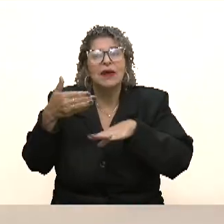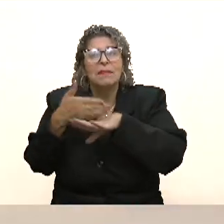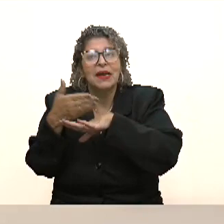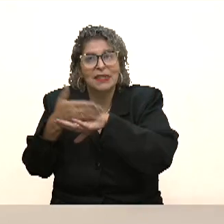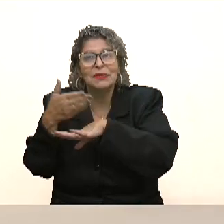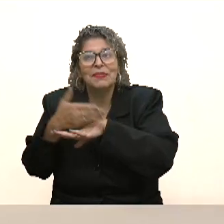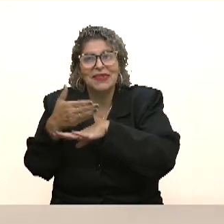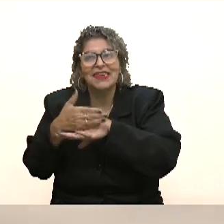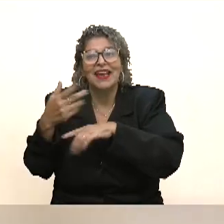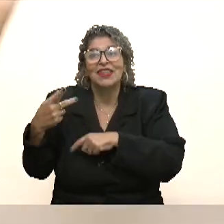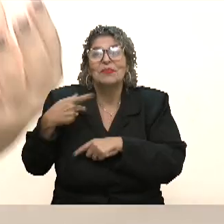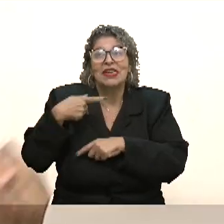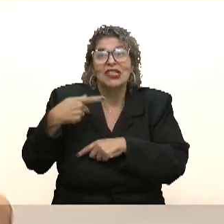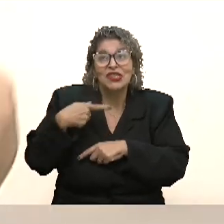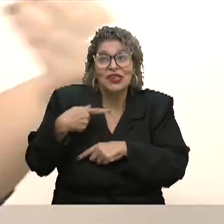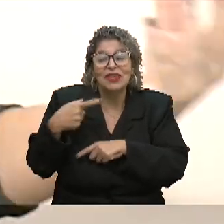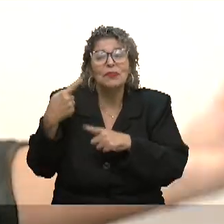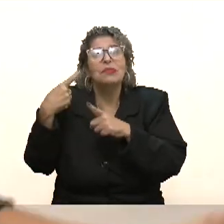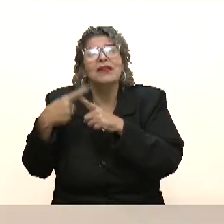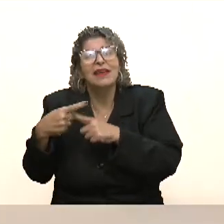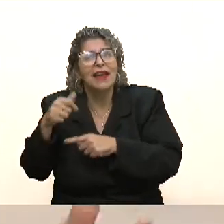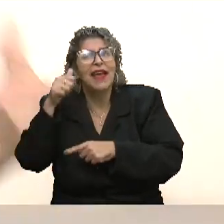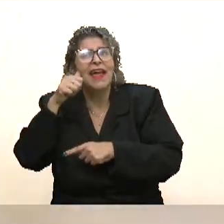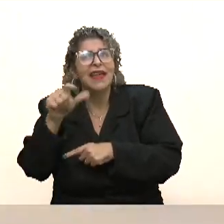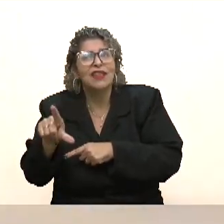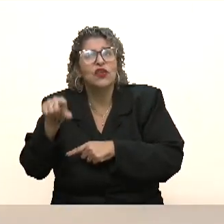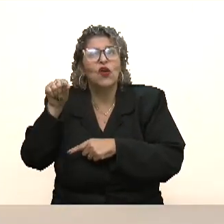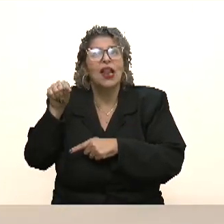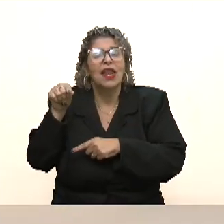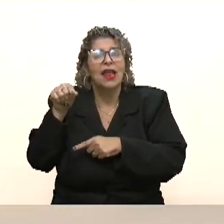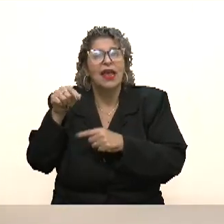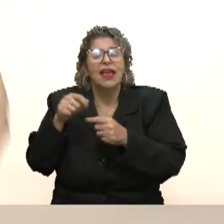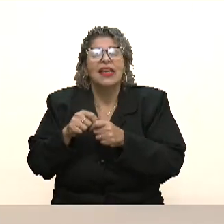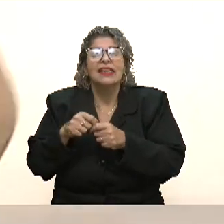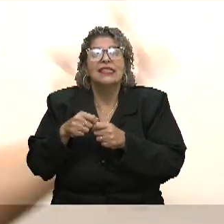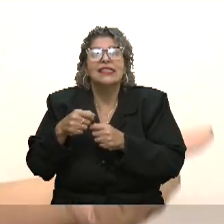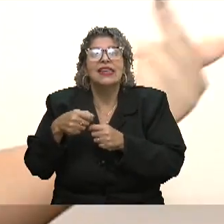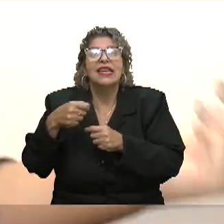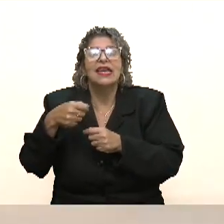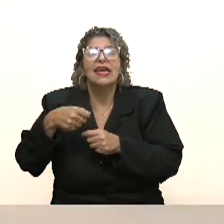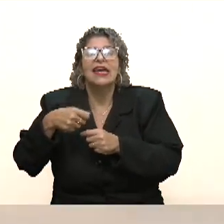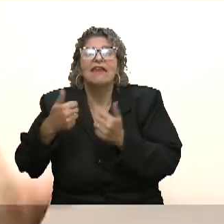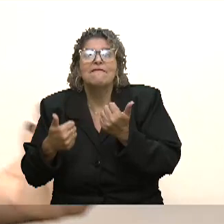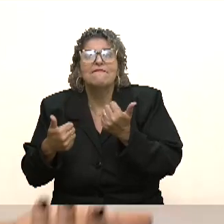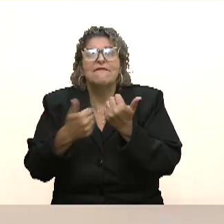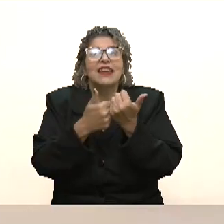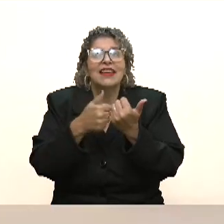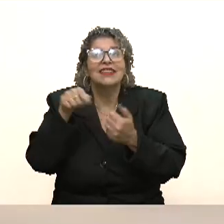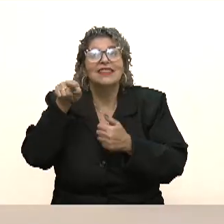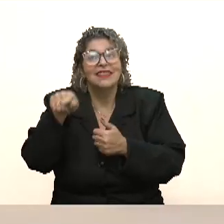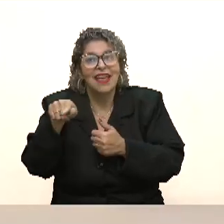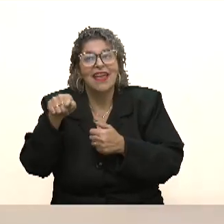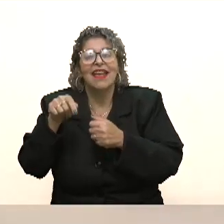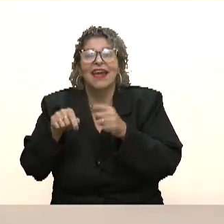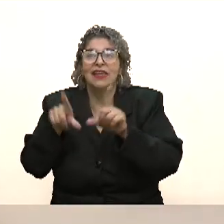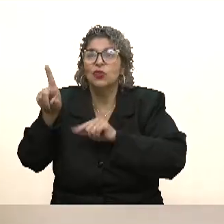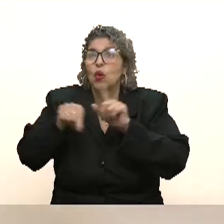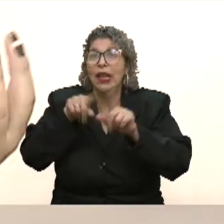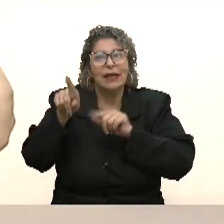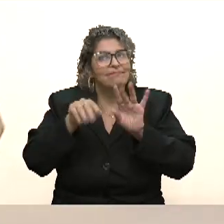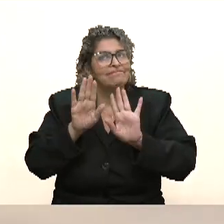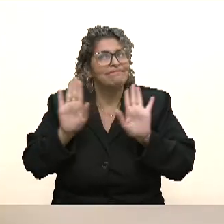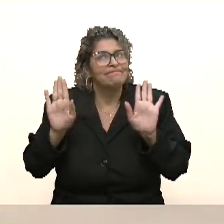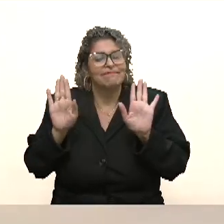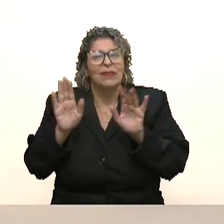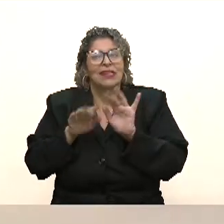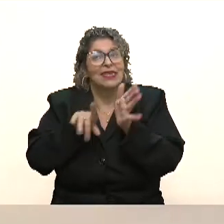dessa chapa? Por que ela optou por serviço dele? Ou ele optou por serviço dela? A gente tem